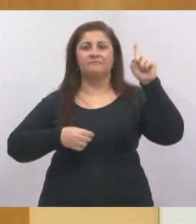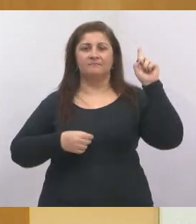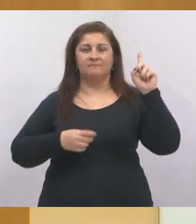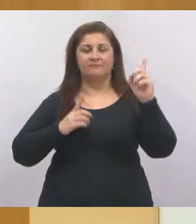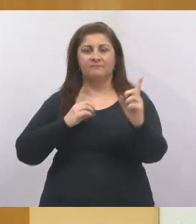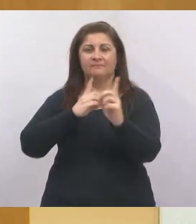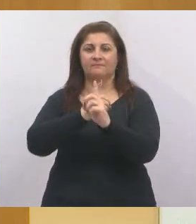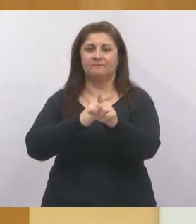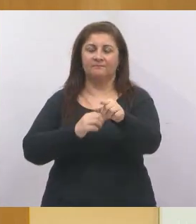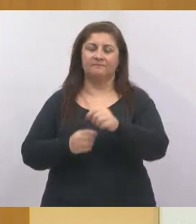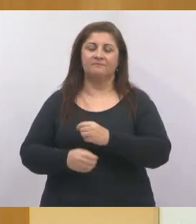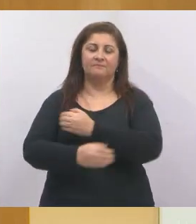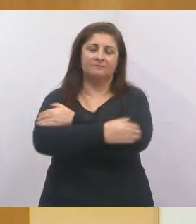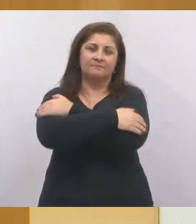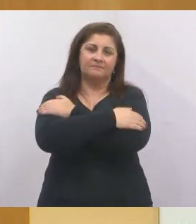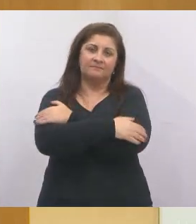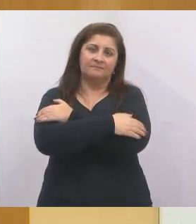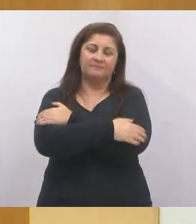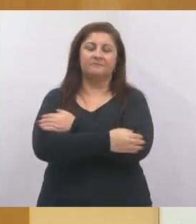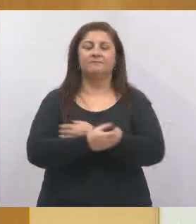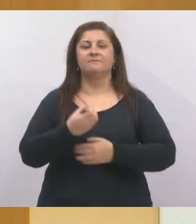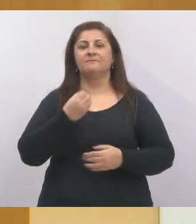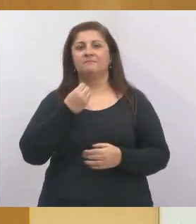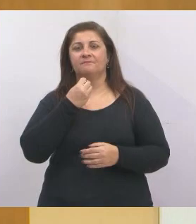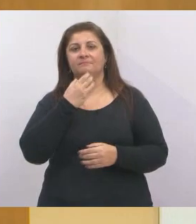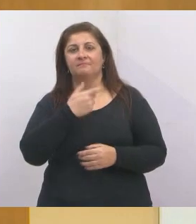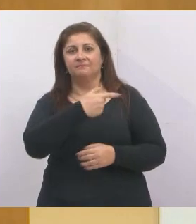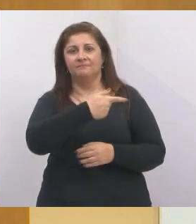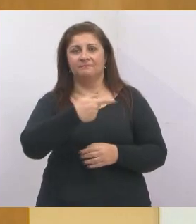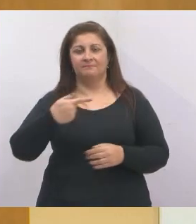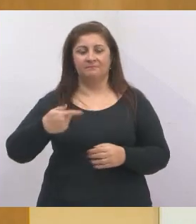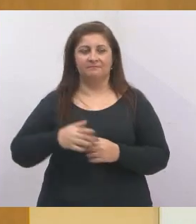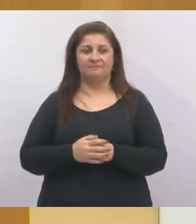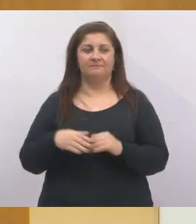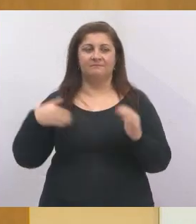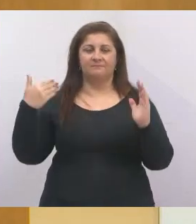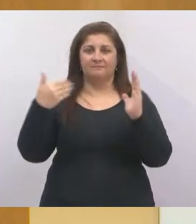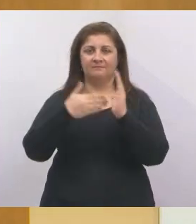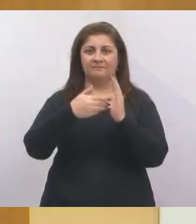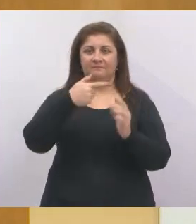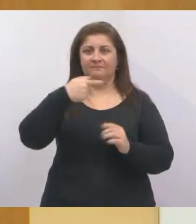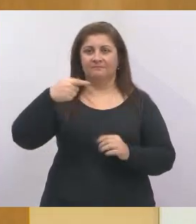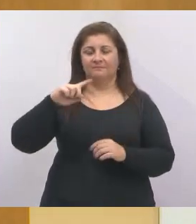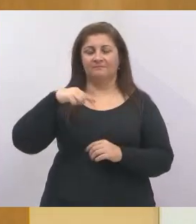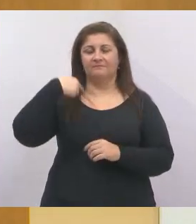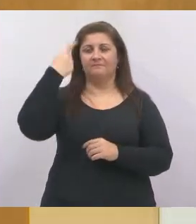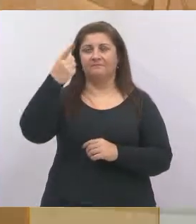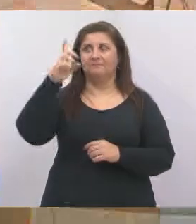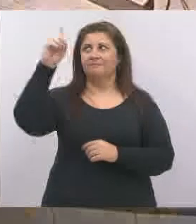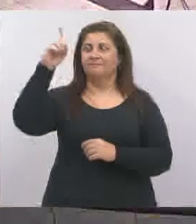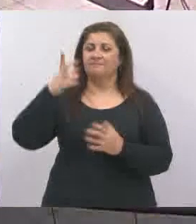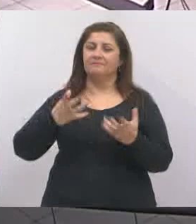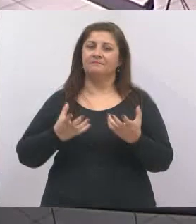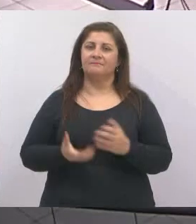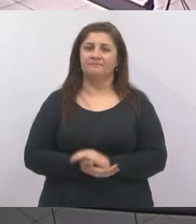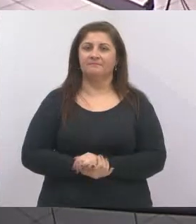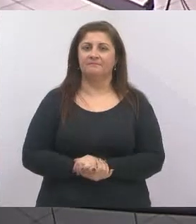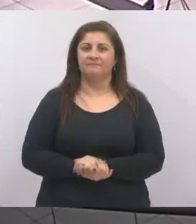ok? Um grande abraço, bom final de semana e até semana que vem, se Deus quiser. Um grande abraço,